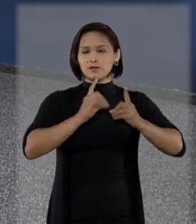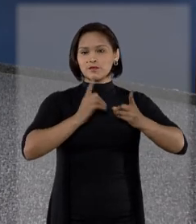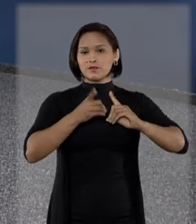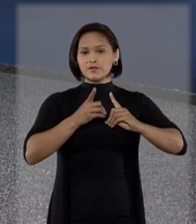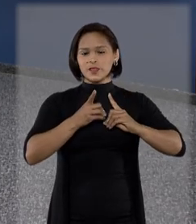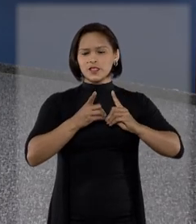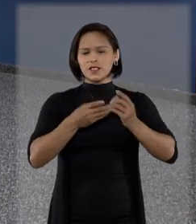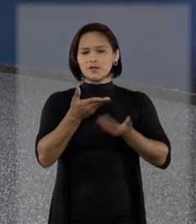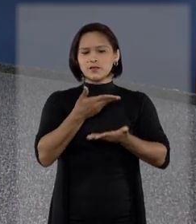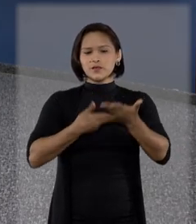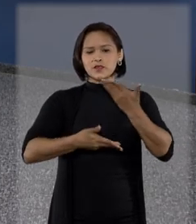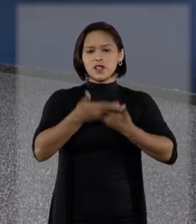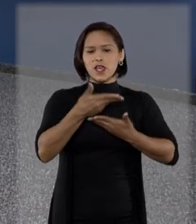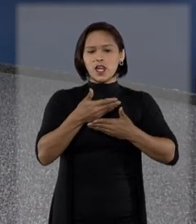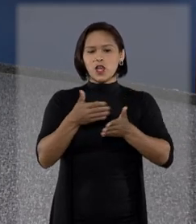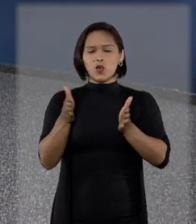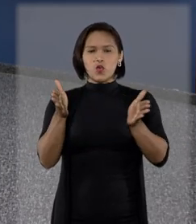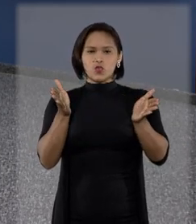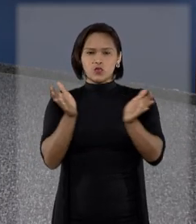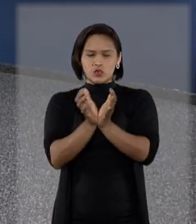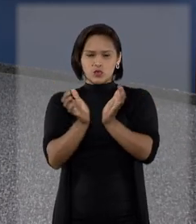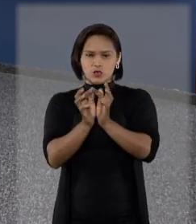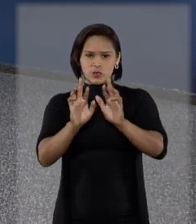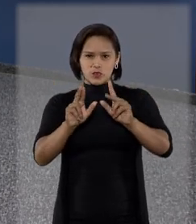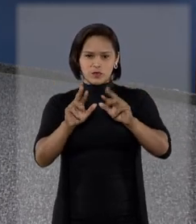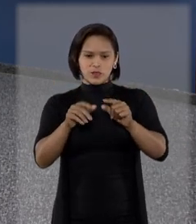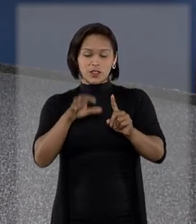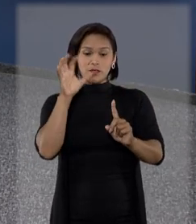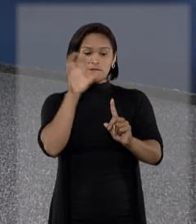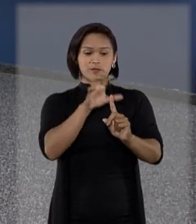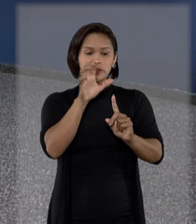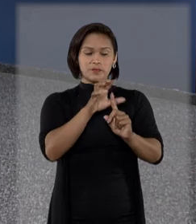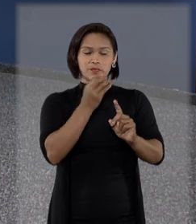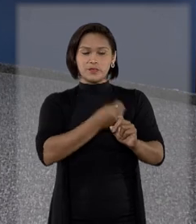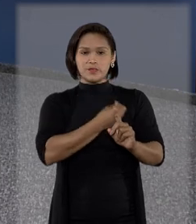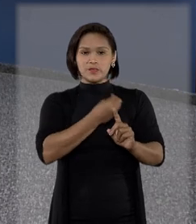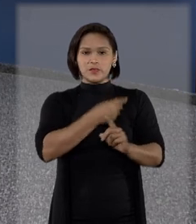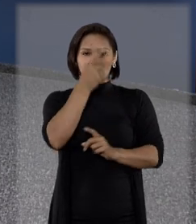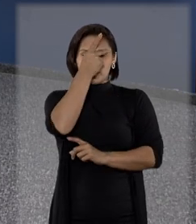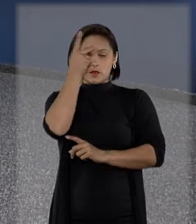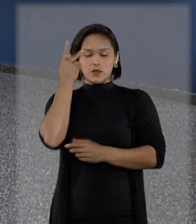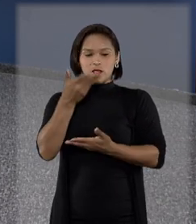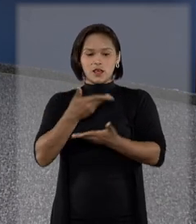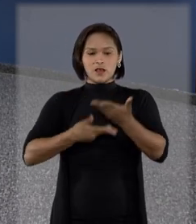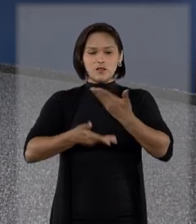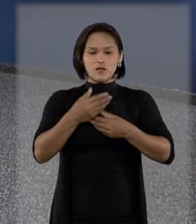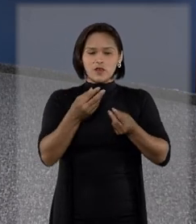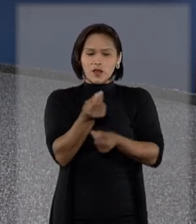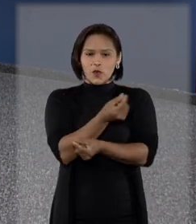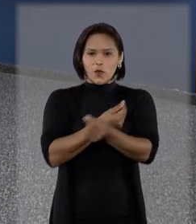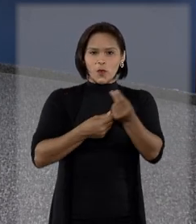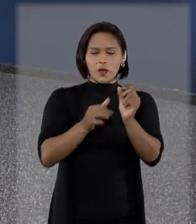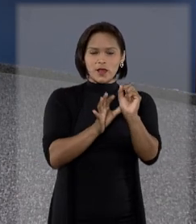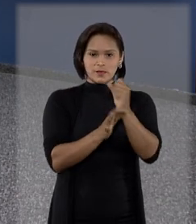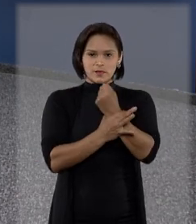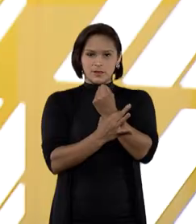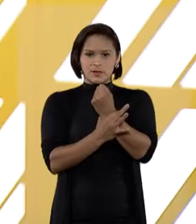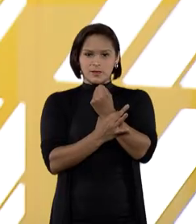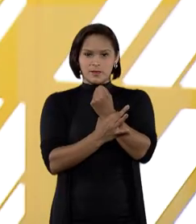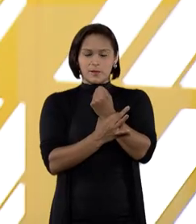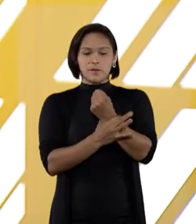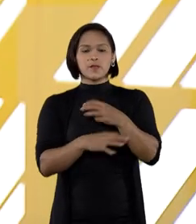debater a relação dos dois setores e o impacto na vida dos cidadãos envolvidos no mercado de seguros.